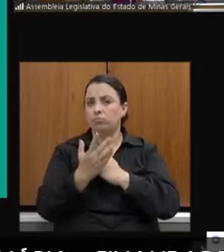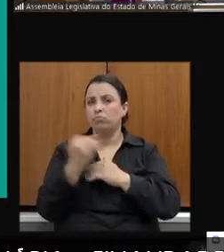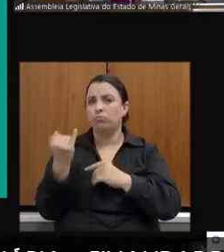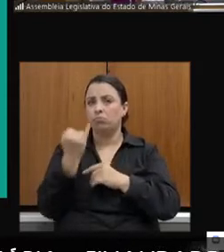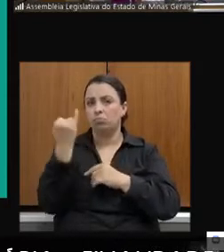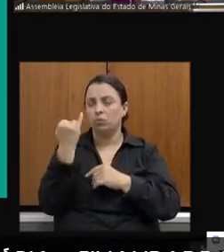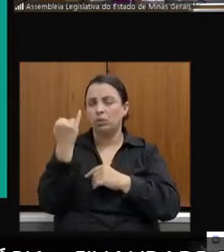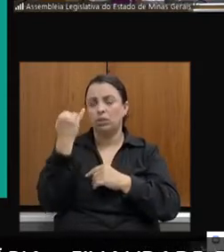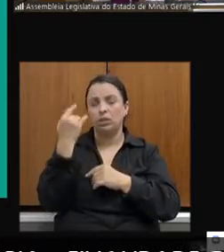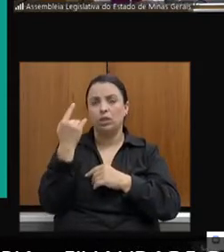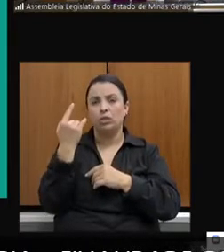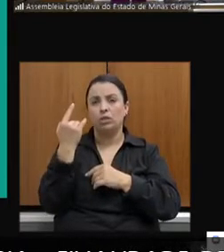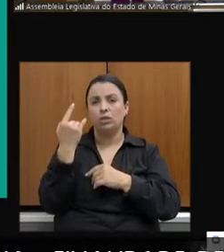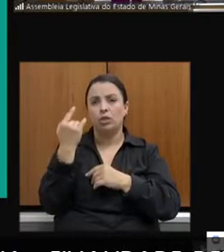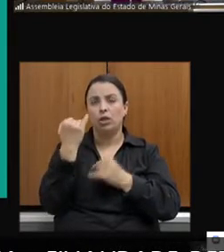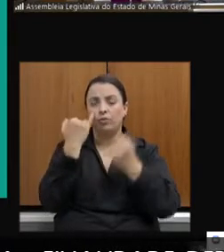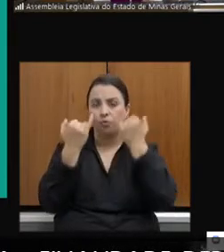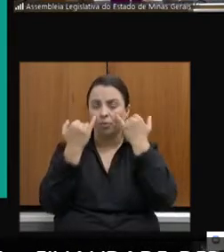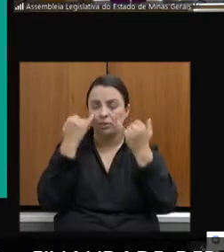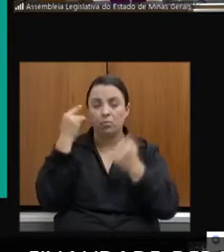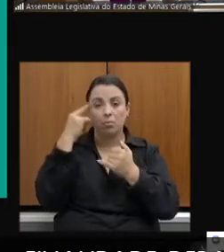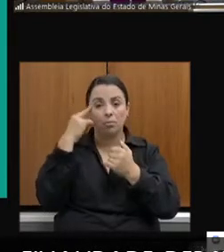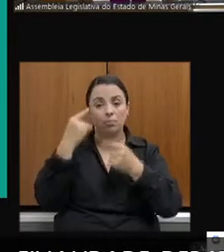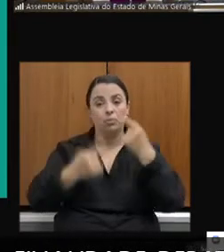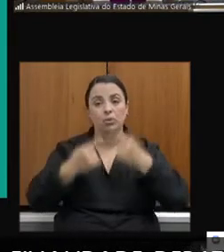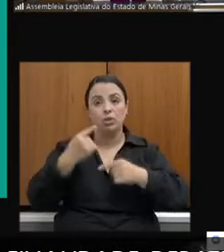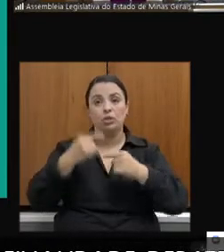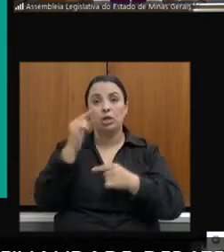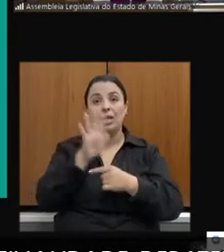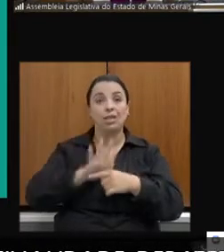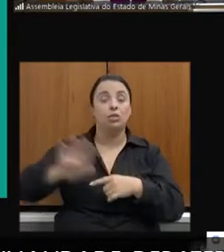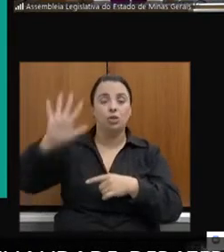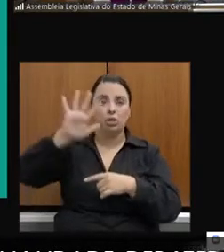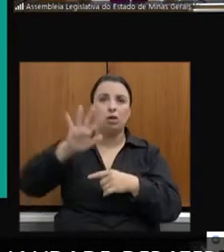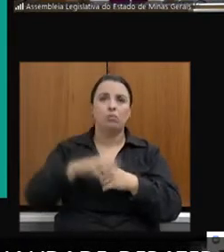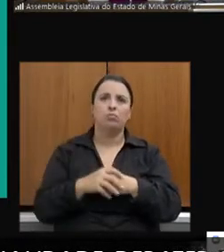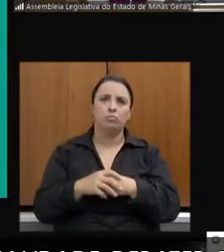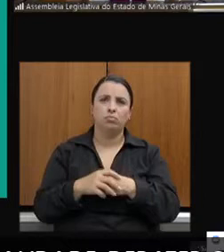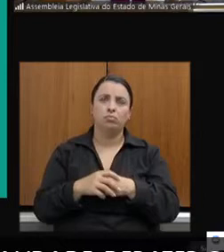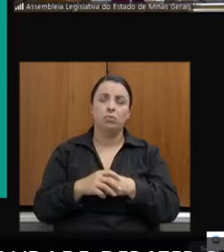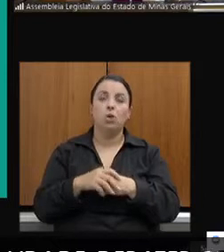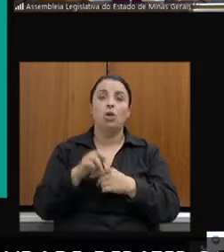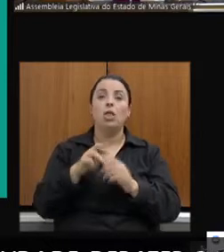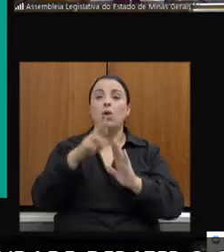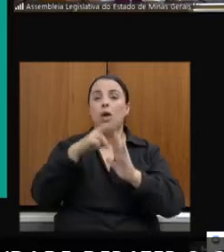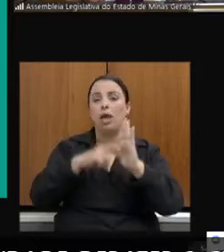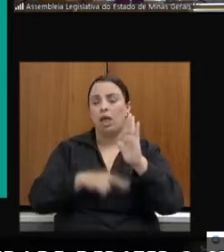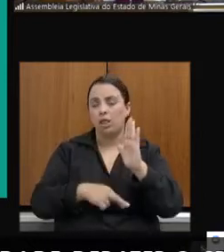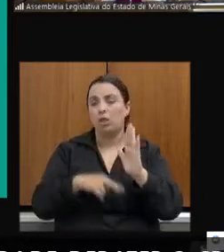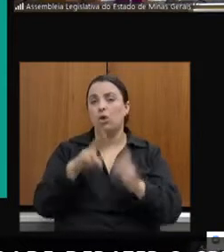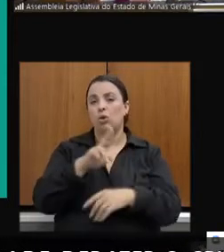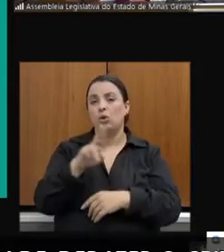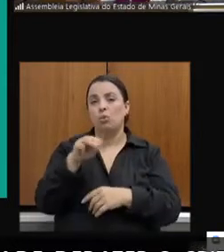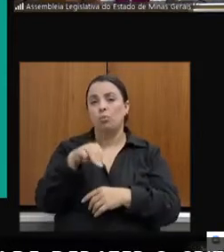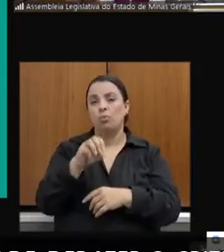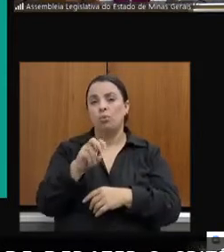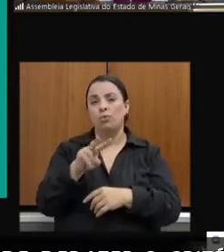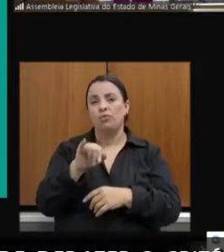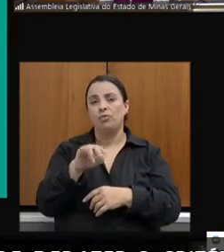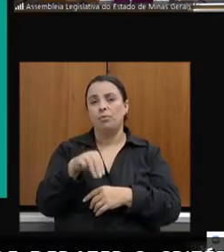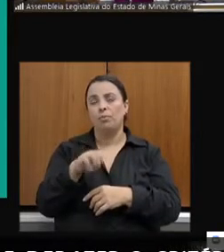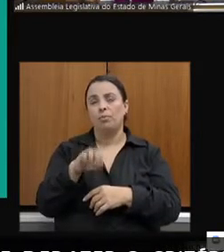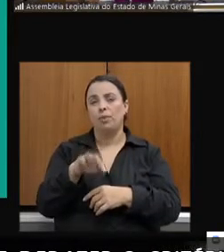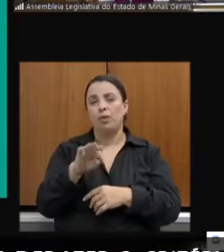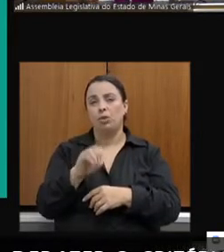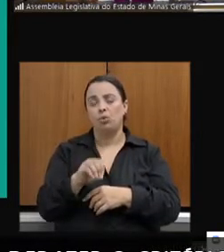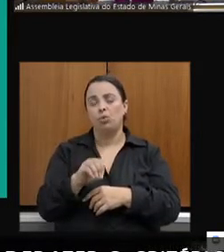Um deles é o relatório que se chama Movimento é Vida, que foi publicado pelo Programa das Nações Unidas